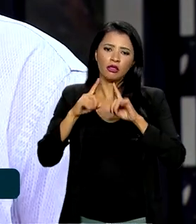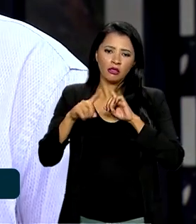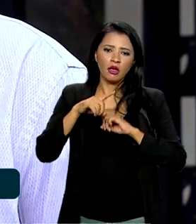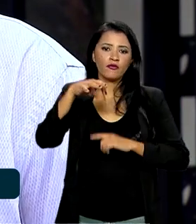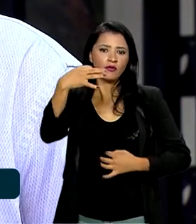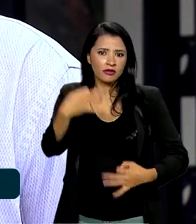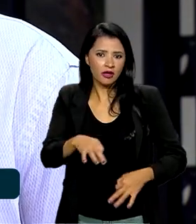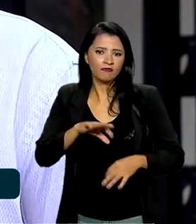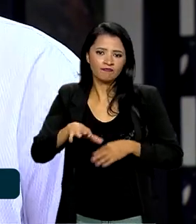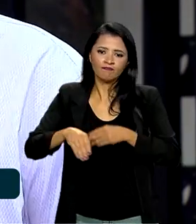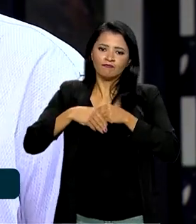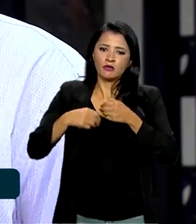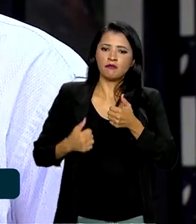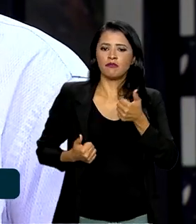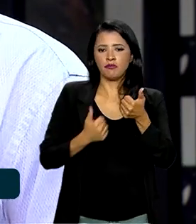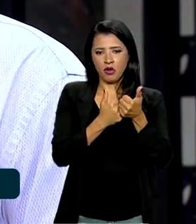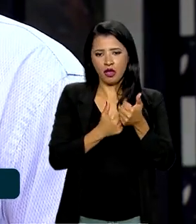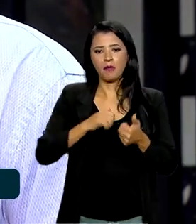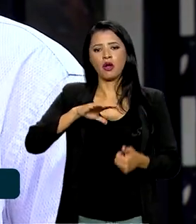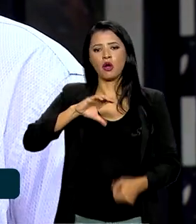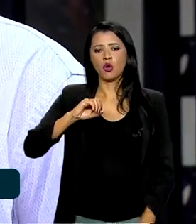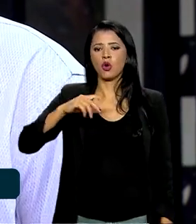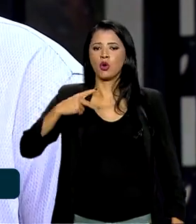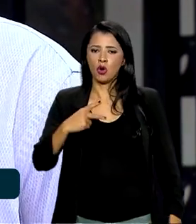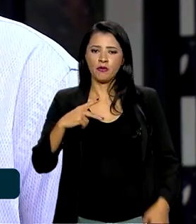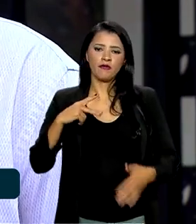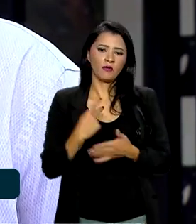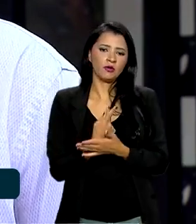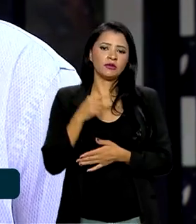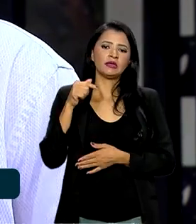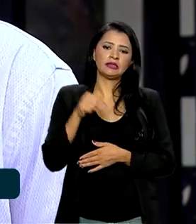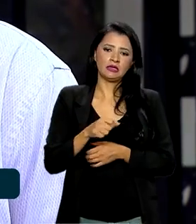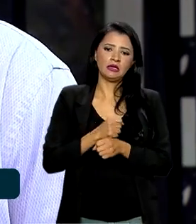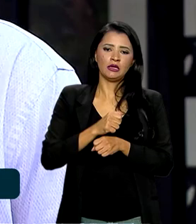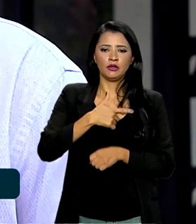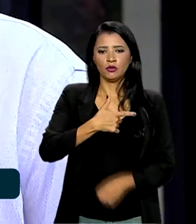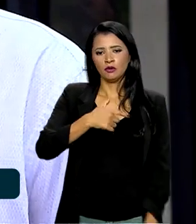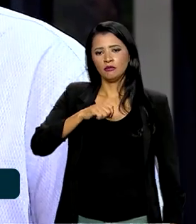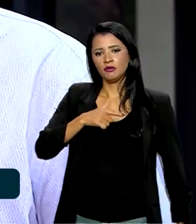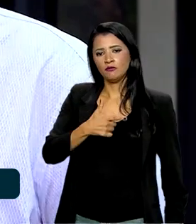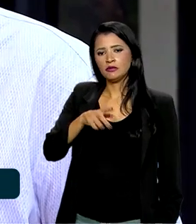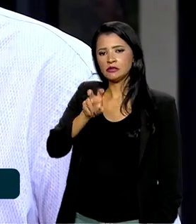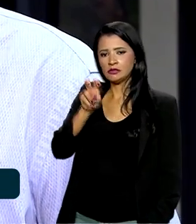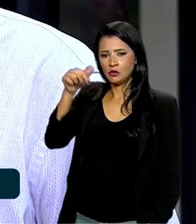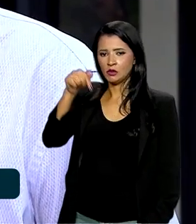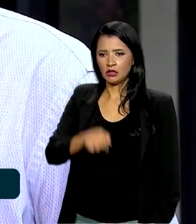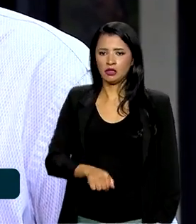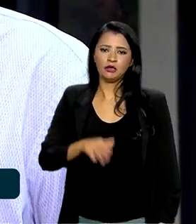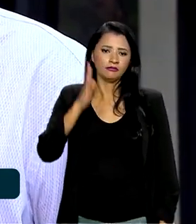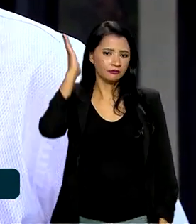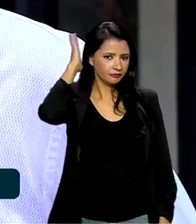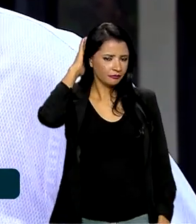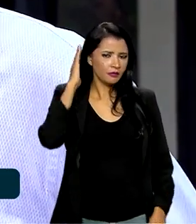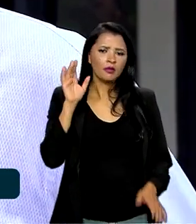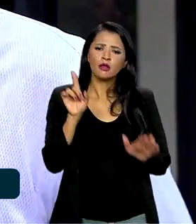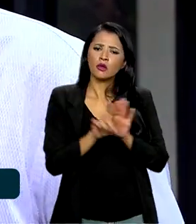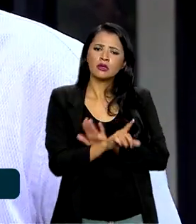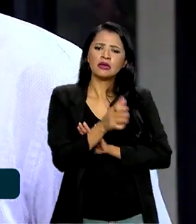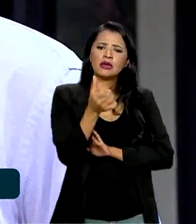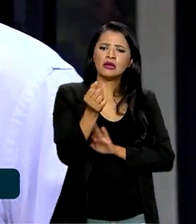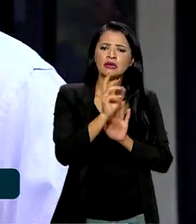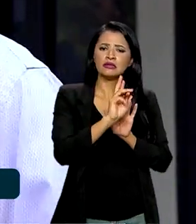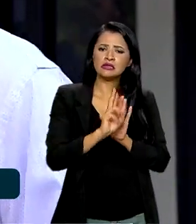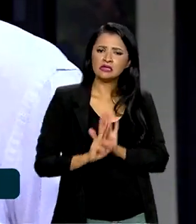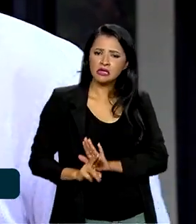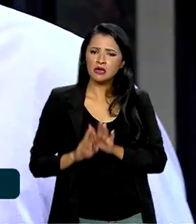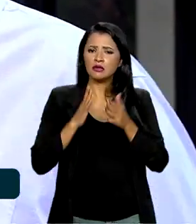contribuir para a COP que será realizada em 2025 aqui em Belém. Agora, ministro, nesses seis relatórios, então,